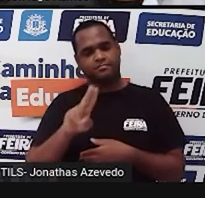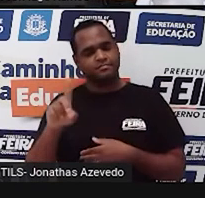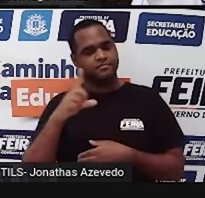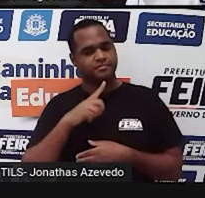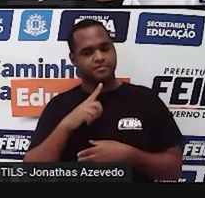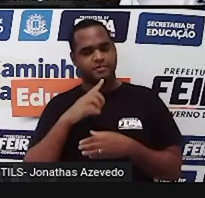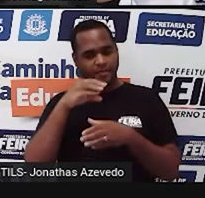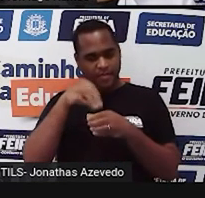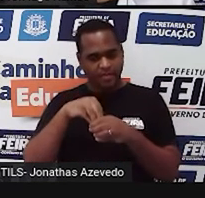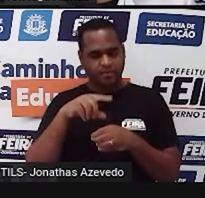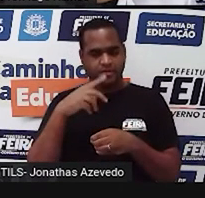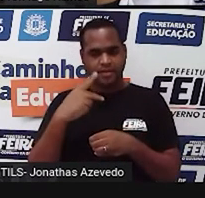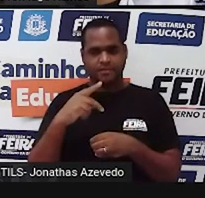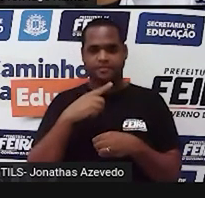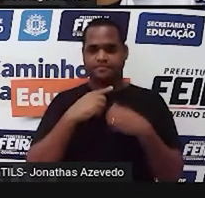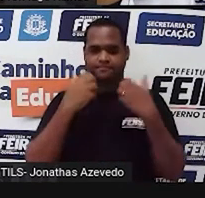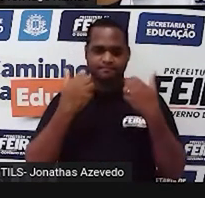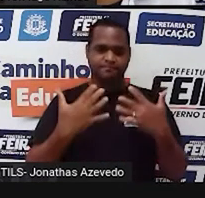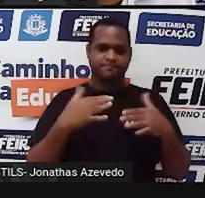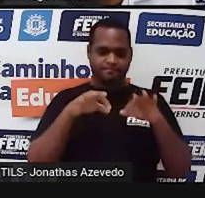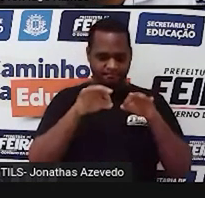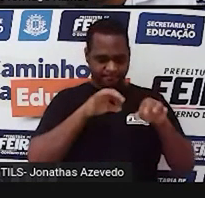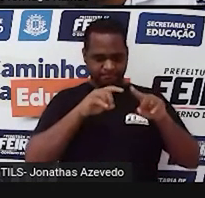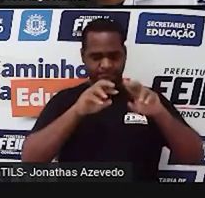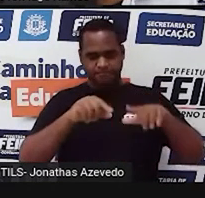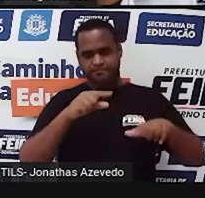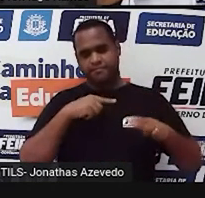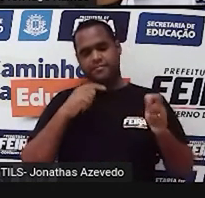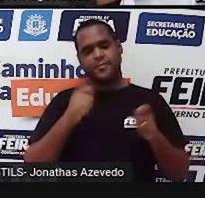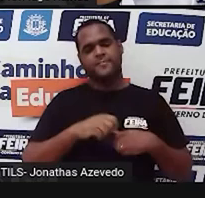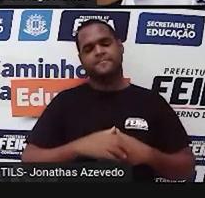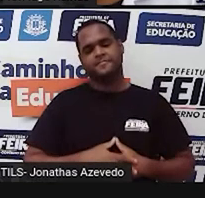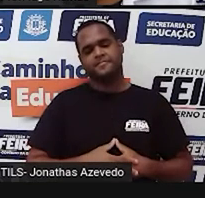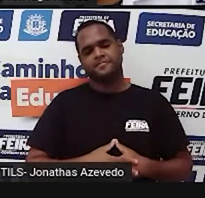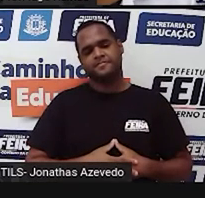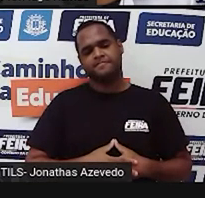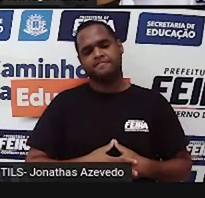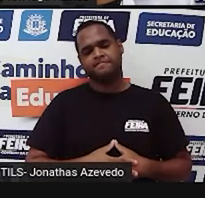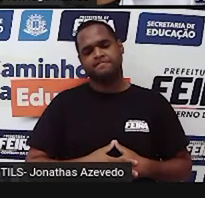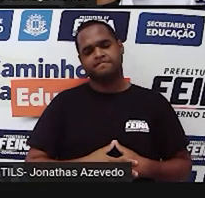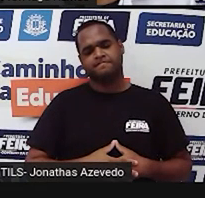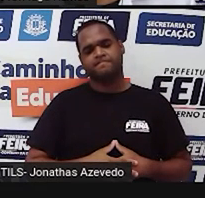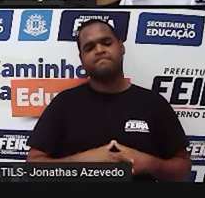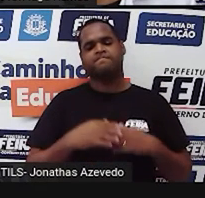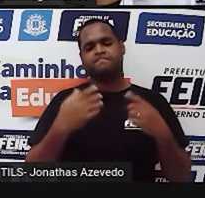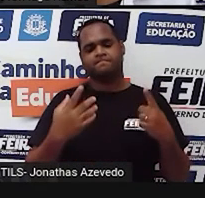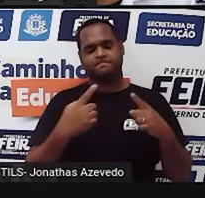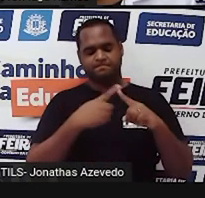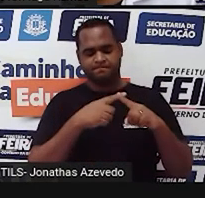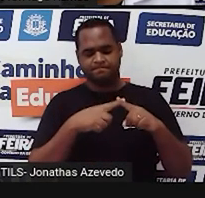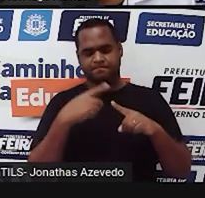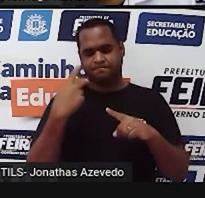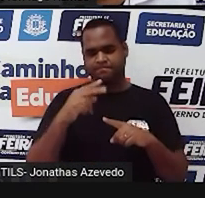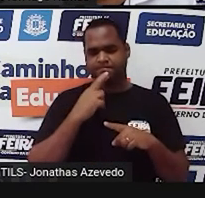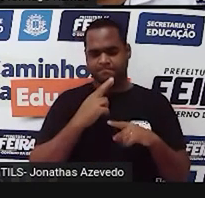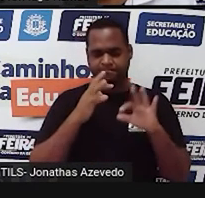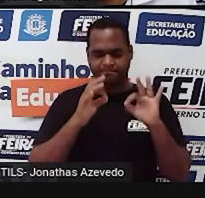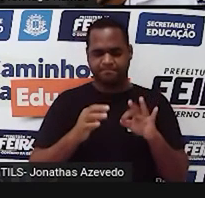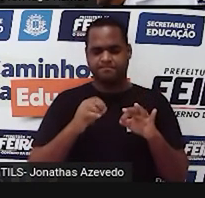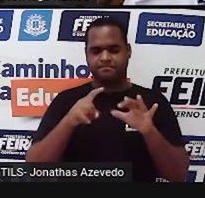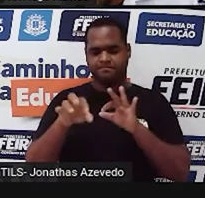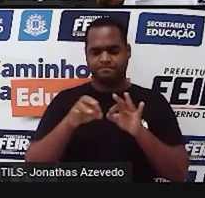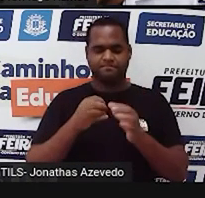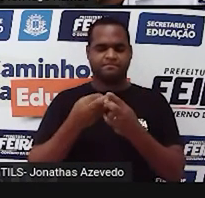da situação que a gente construiu. Porque, na situação que a gente construiu,